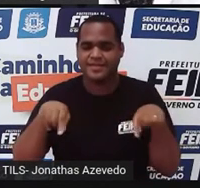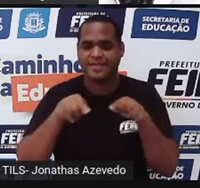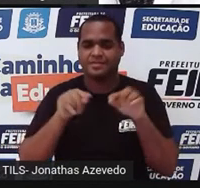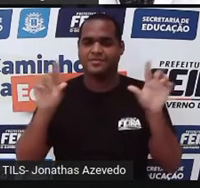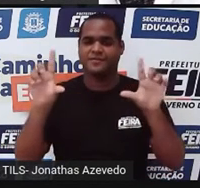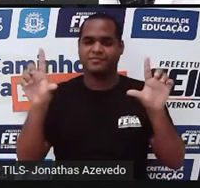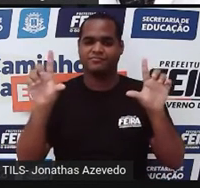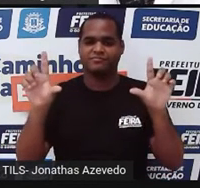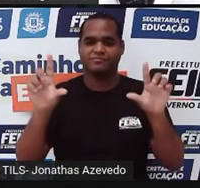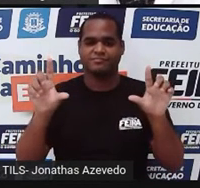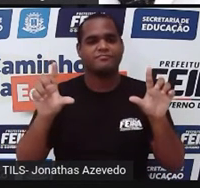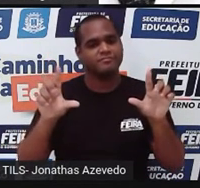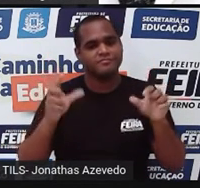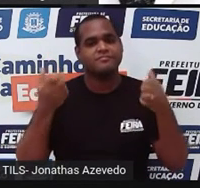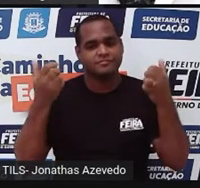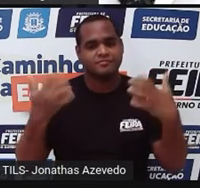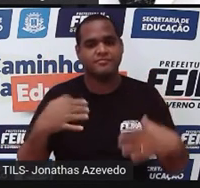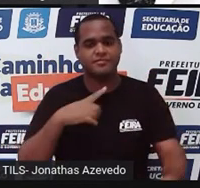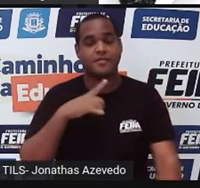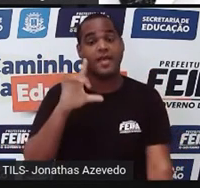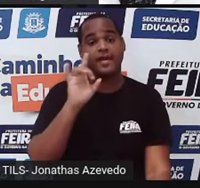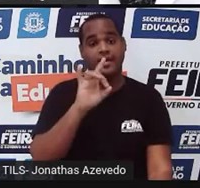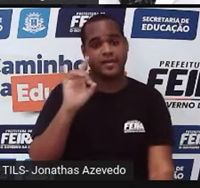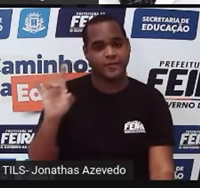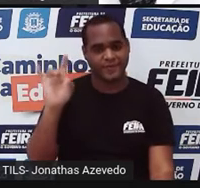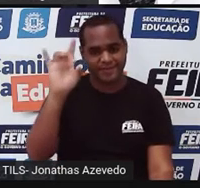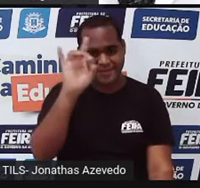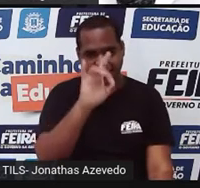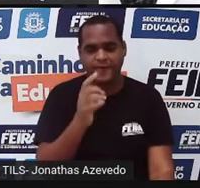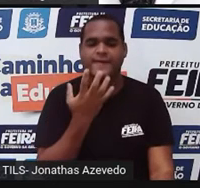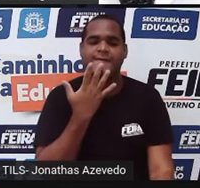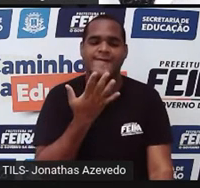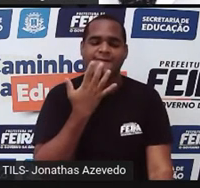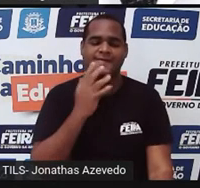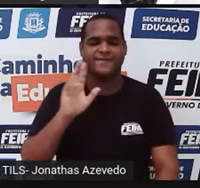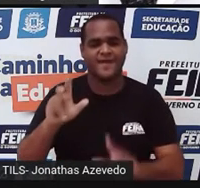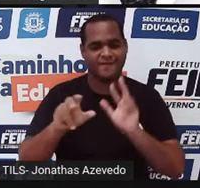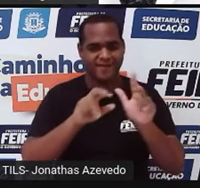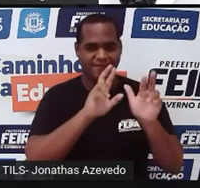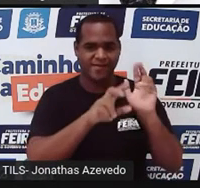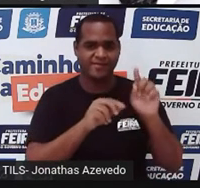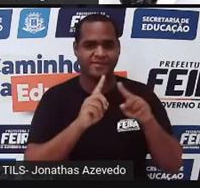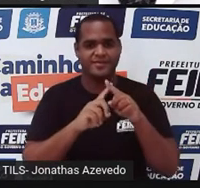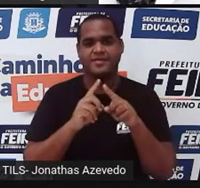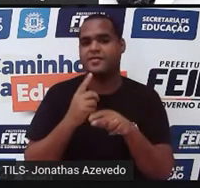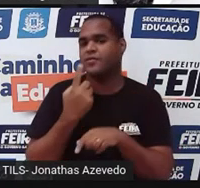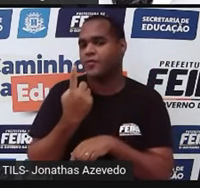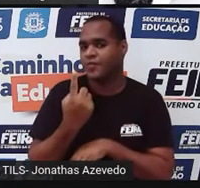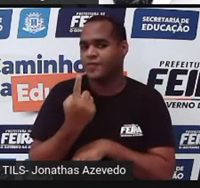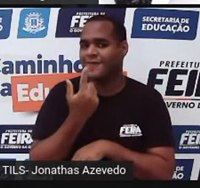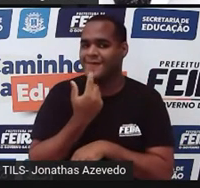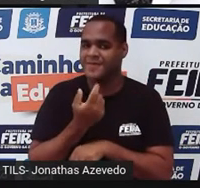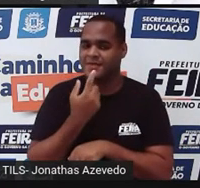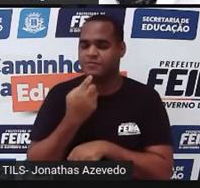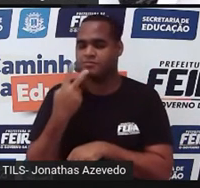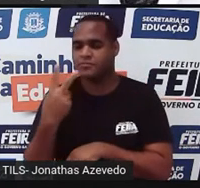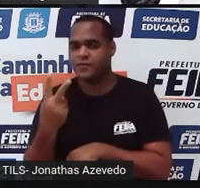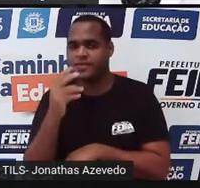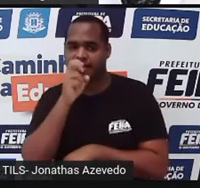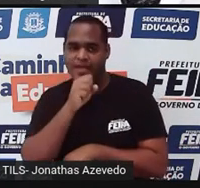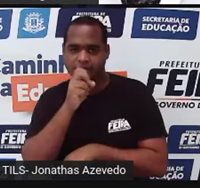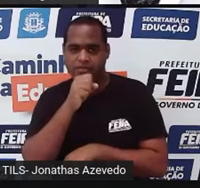E aí a gente vê que cada cômodo está sendo usado uma cor diferente, quarto 1 vermelho, quarto 2 laranja,